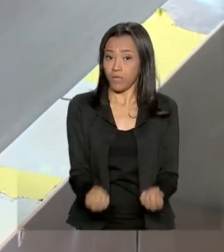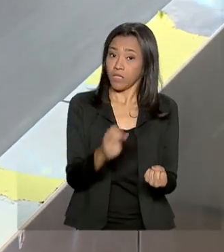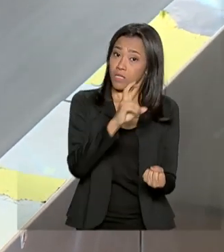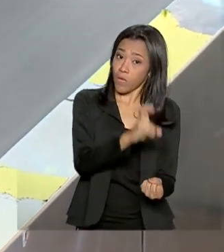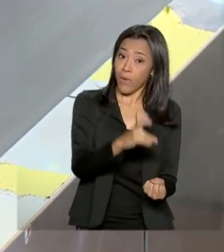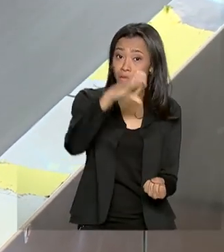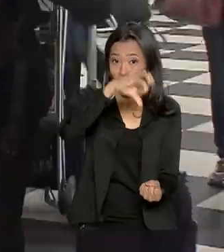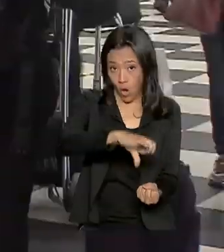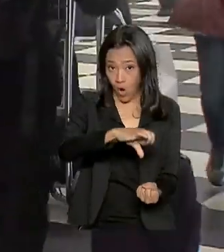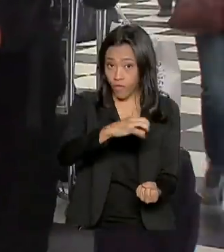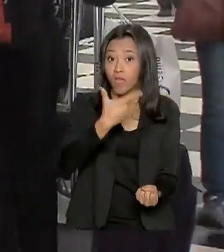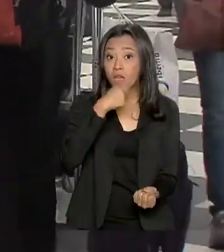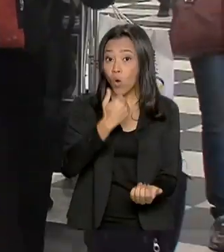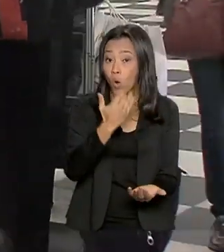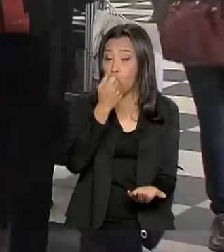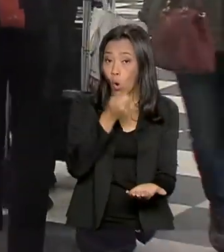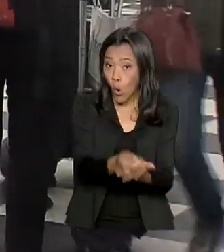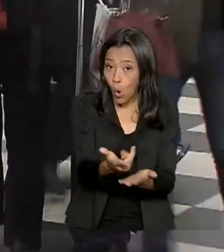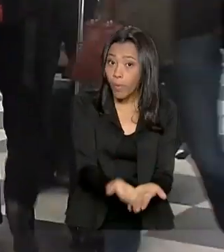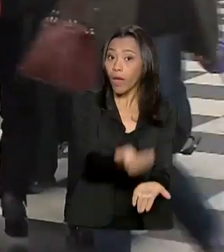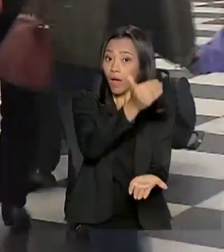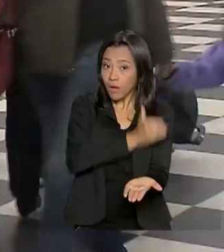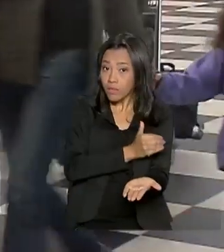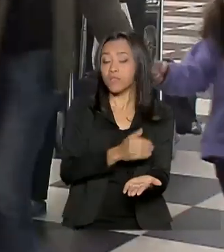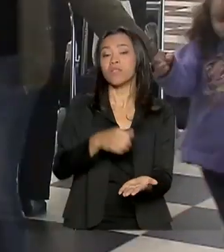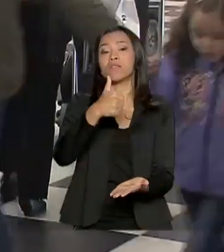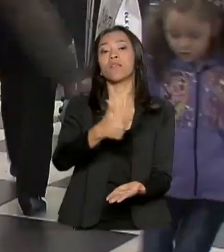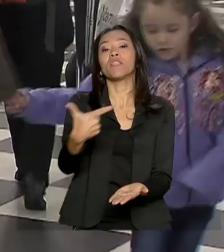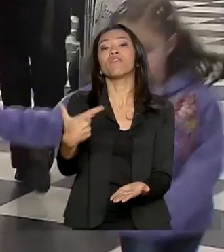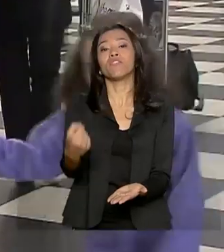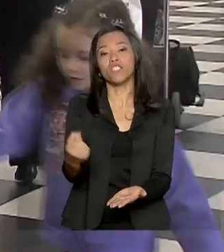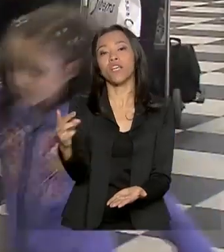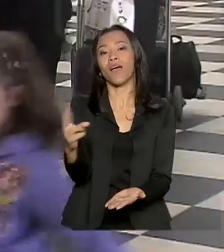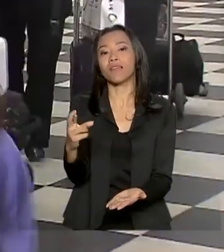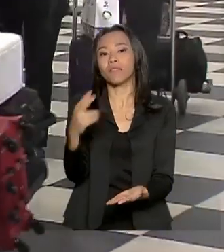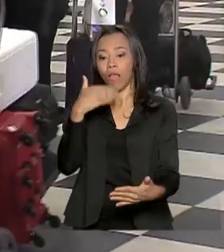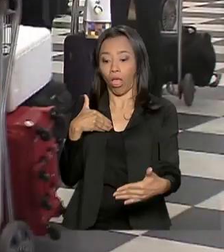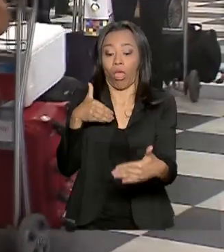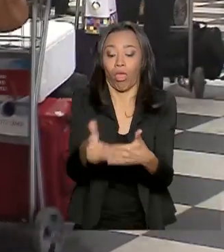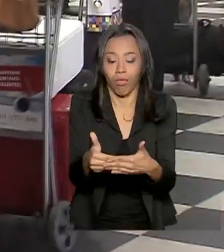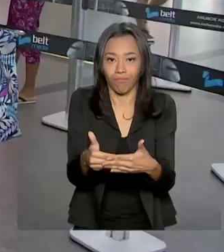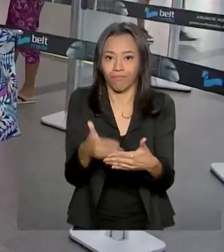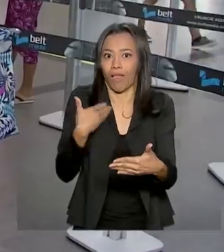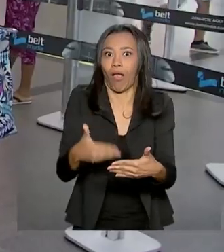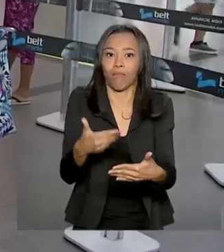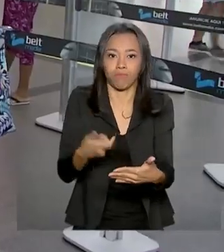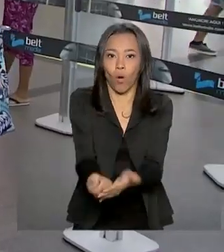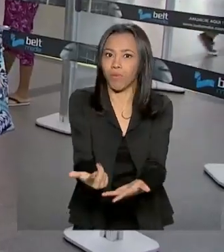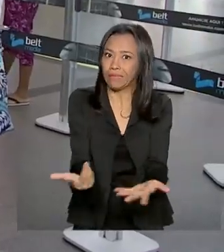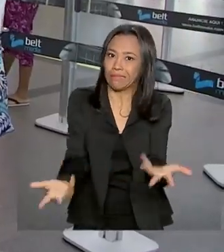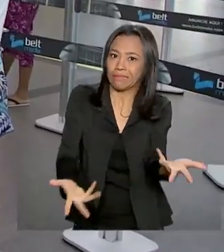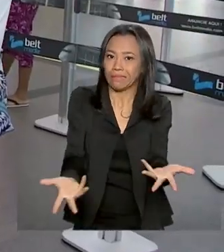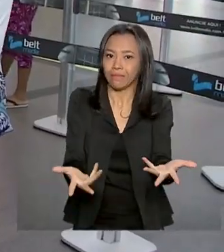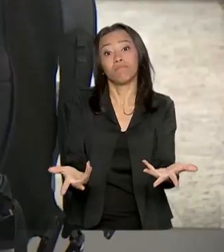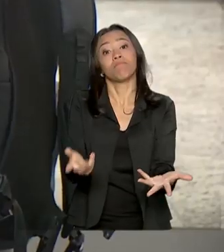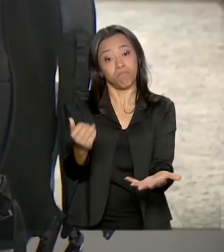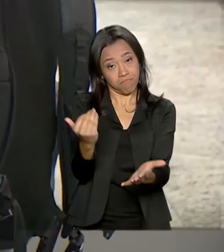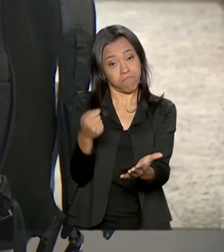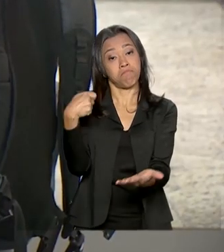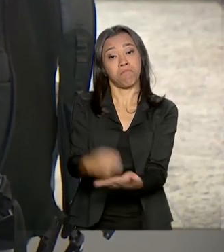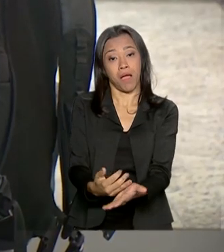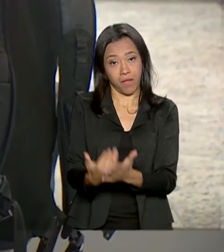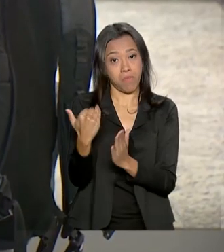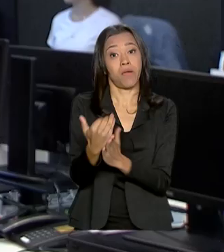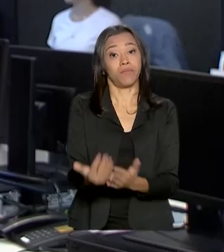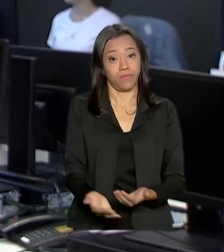,00 para quem compra com antecedência e R$ 120,00 para quem deixa para o aeroporto. Segundo a Associação Brasileira das